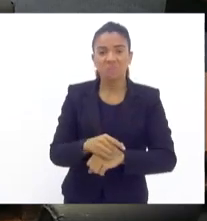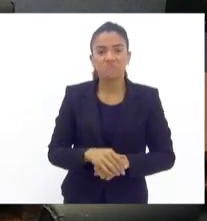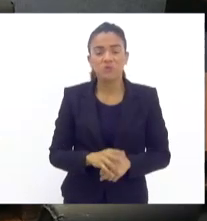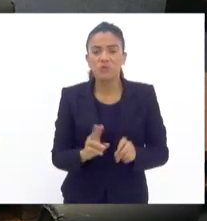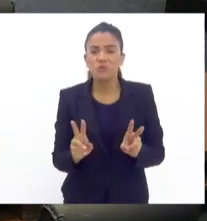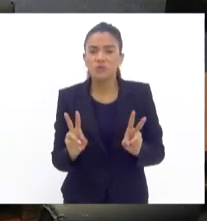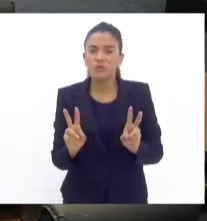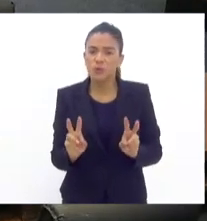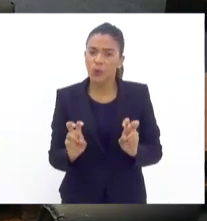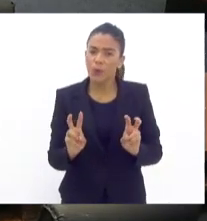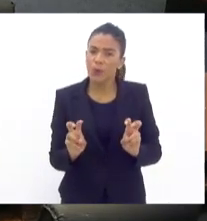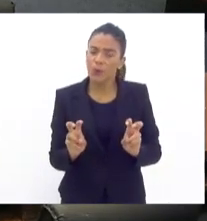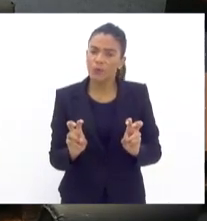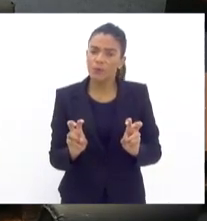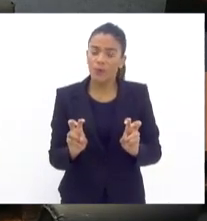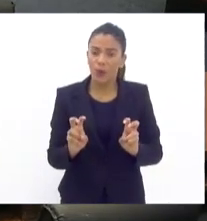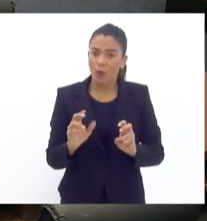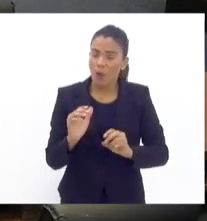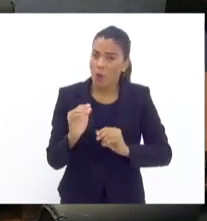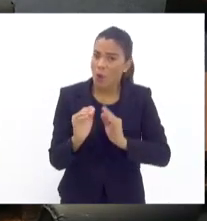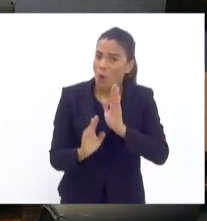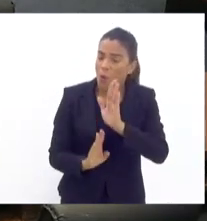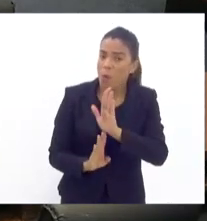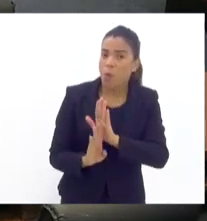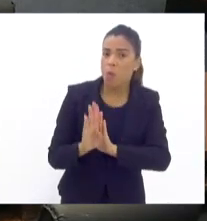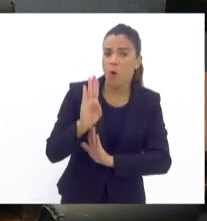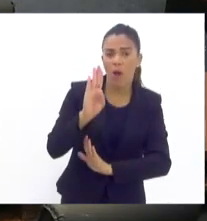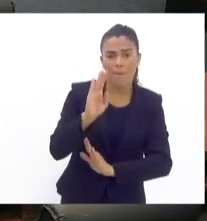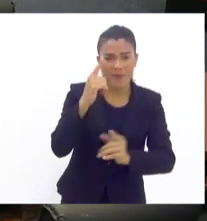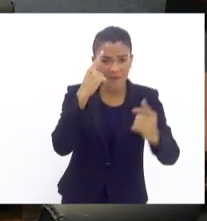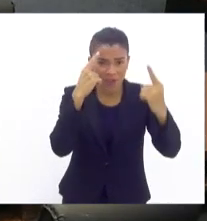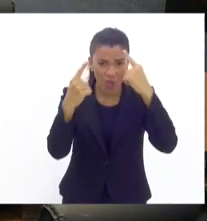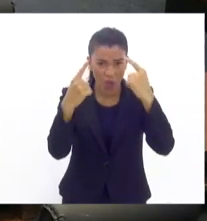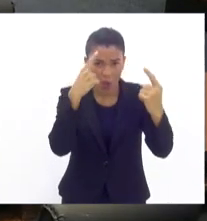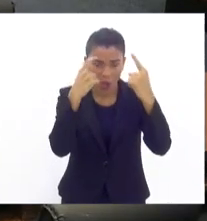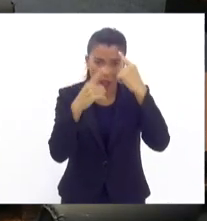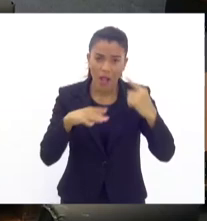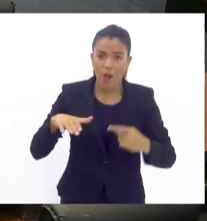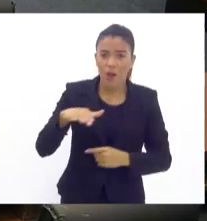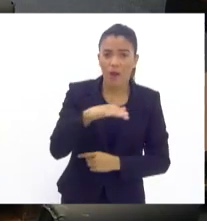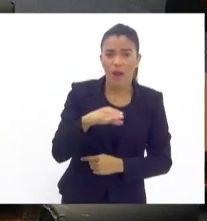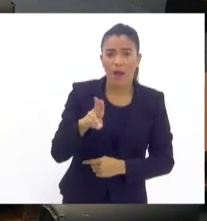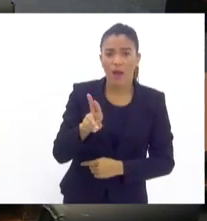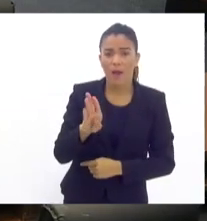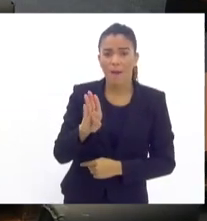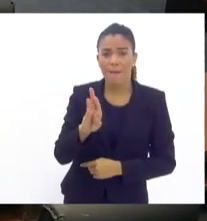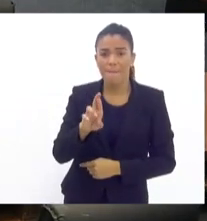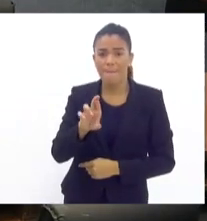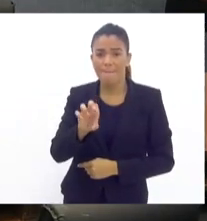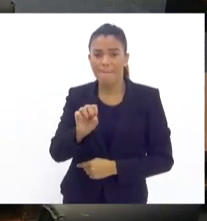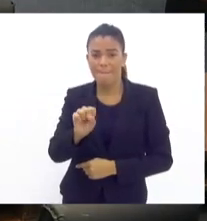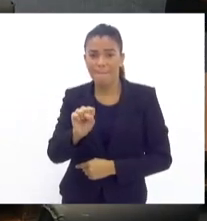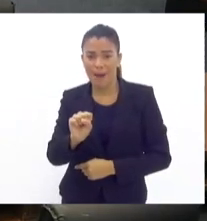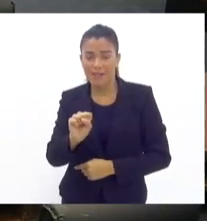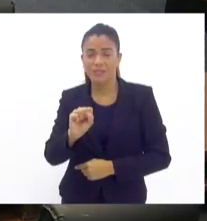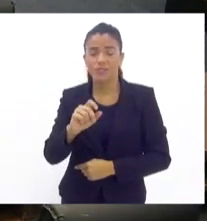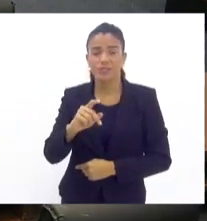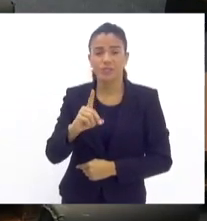sobre o aumento da violência em bras de pina e adjacências.